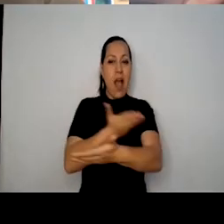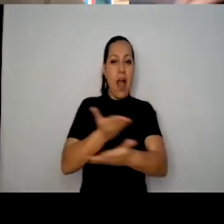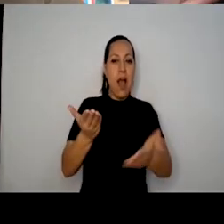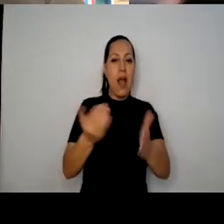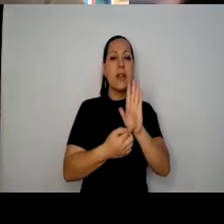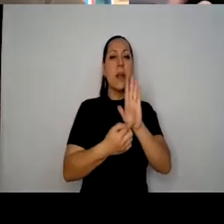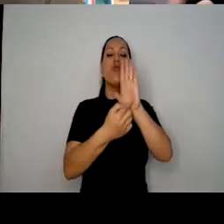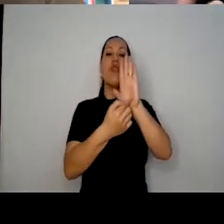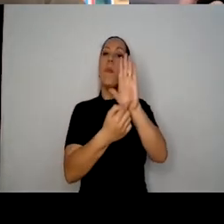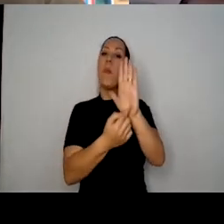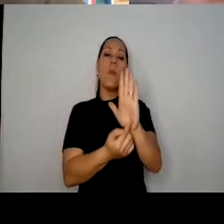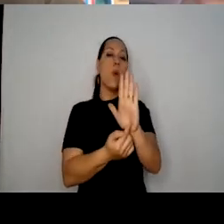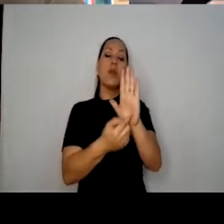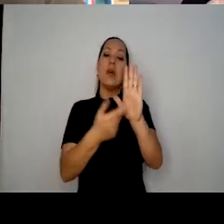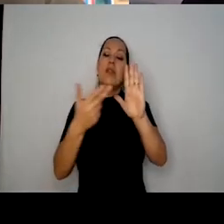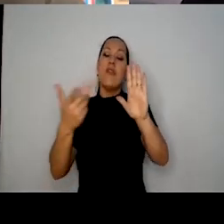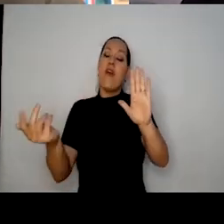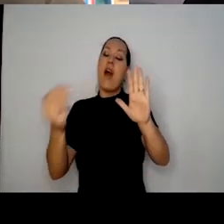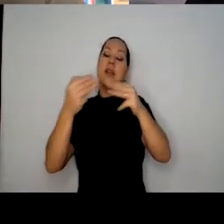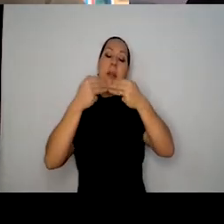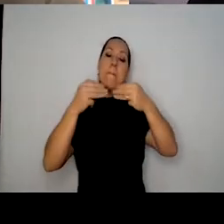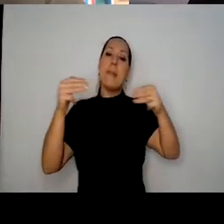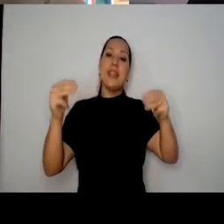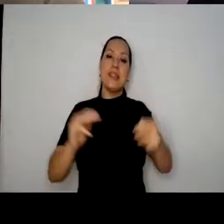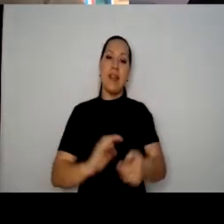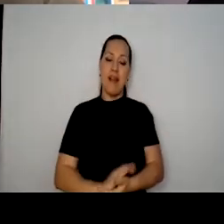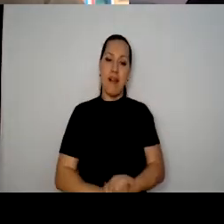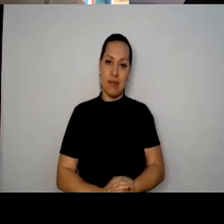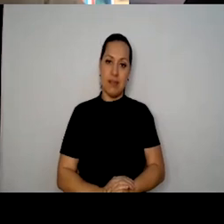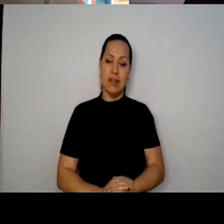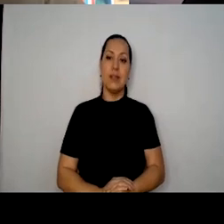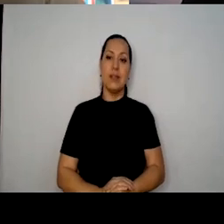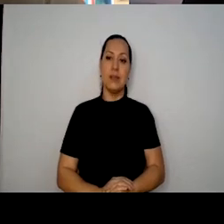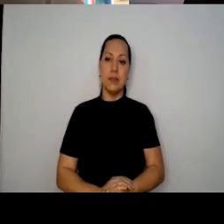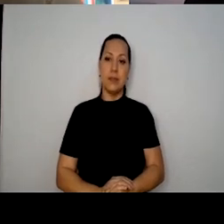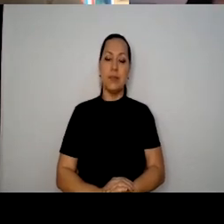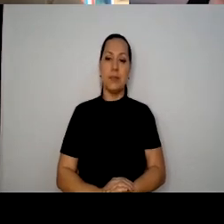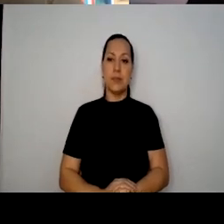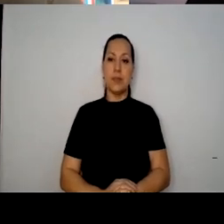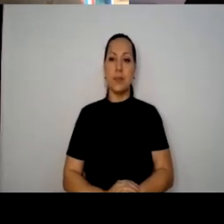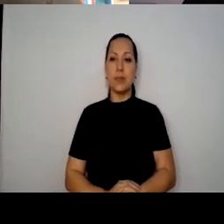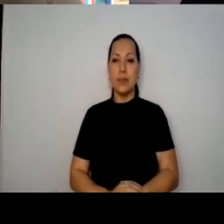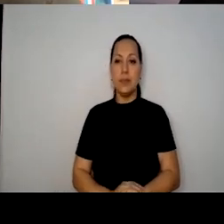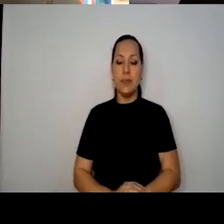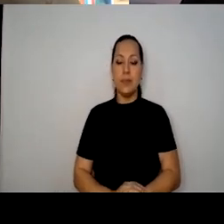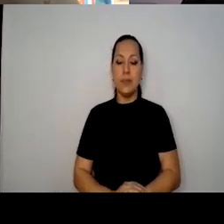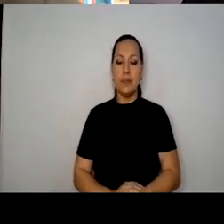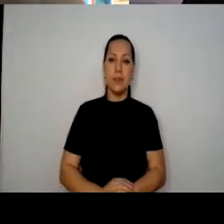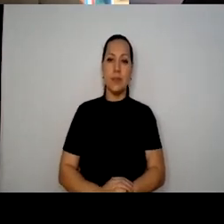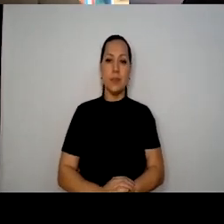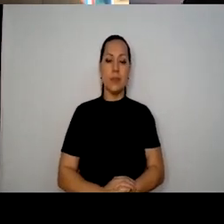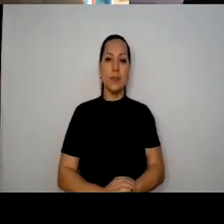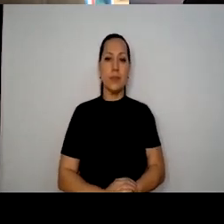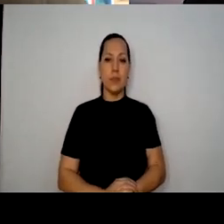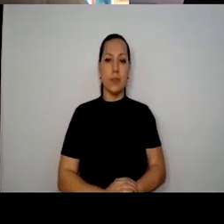mundo dentro disso. Sobretudo, porque eu vinha falando ontem, durante a semana, eu...